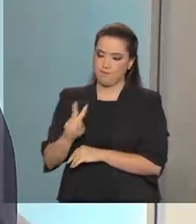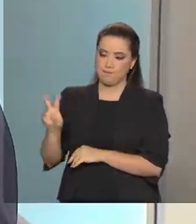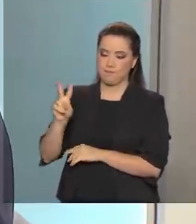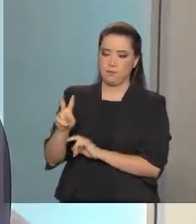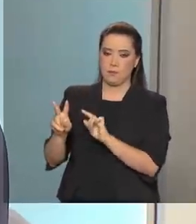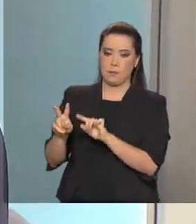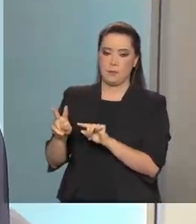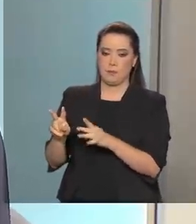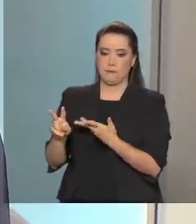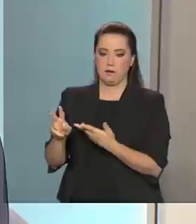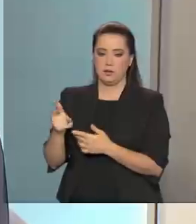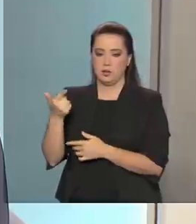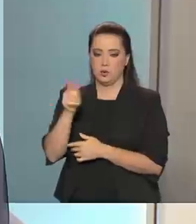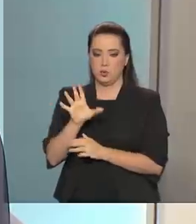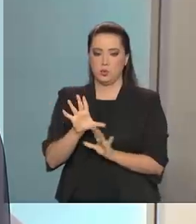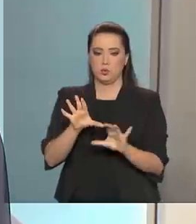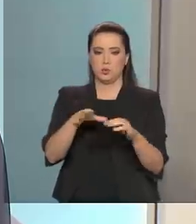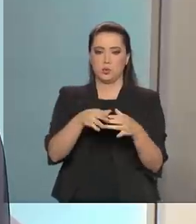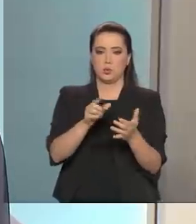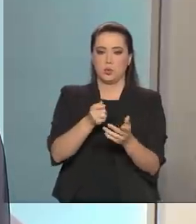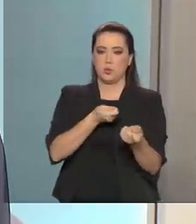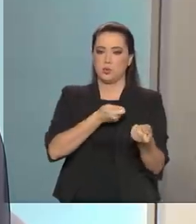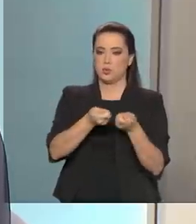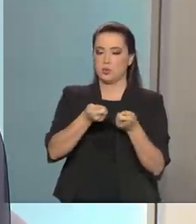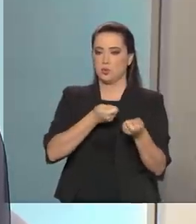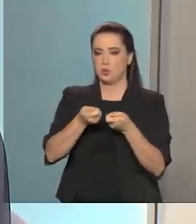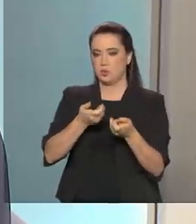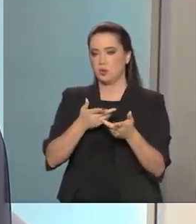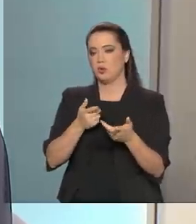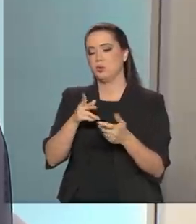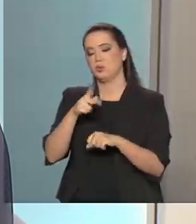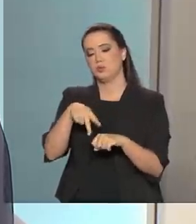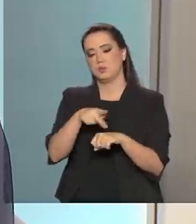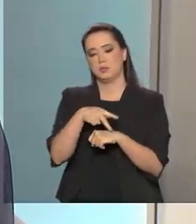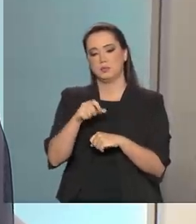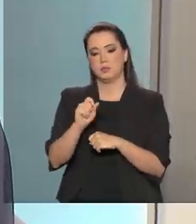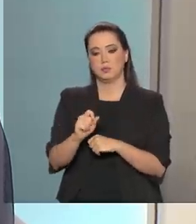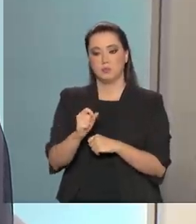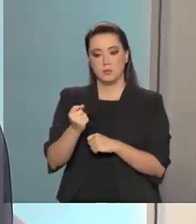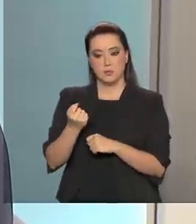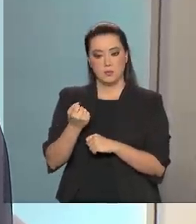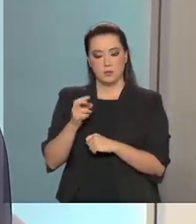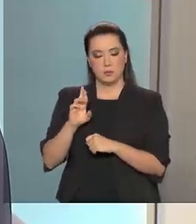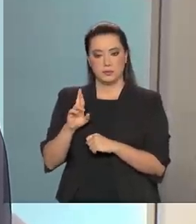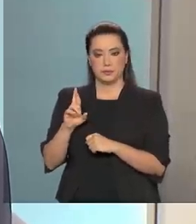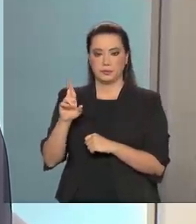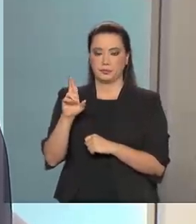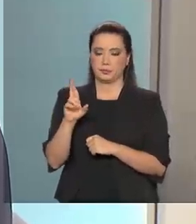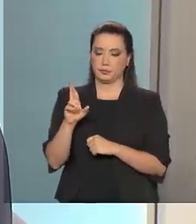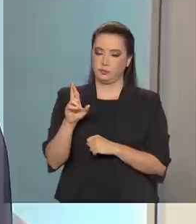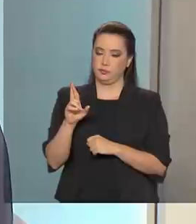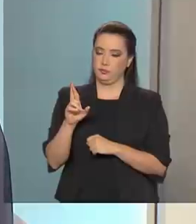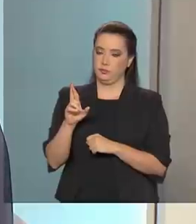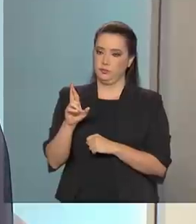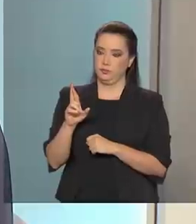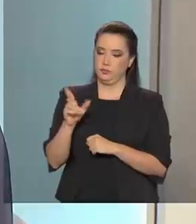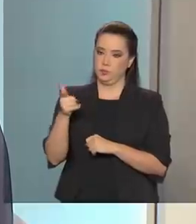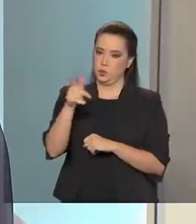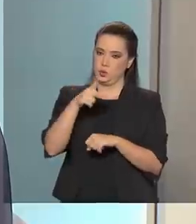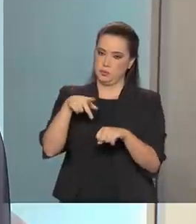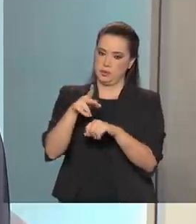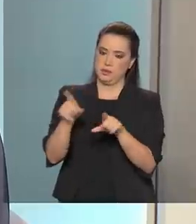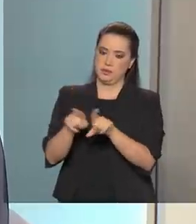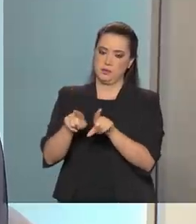com outras agências reguladoras do país, com as autoridades de outros